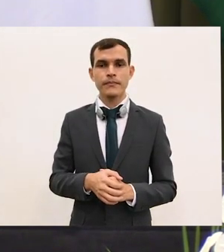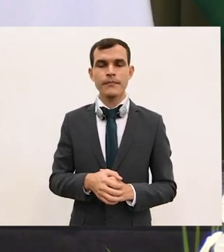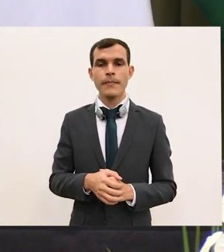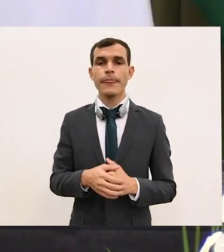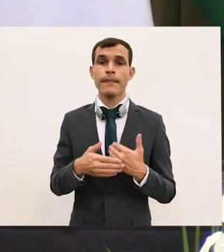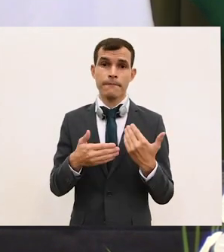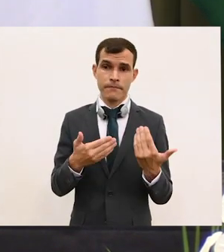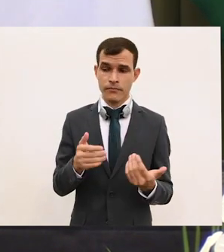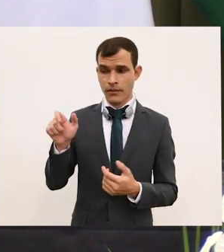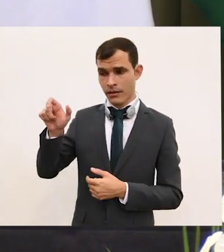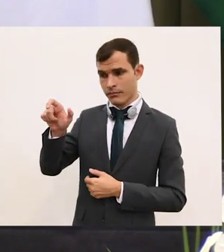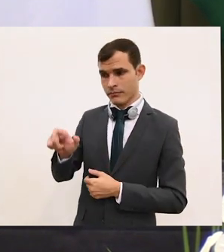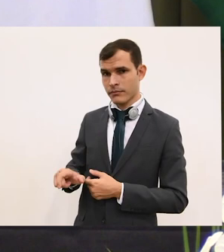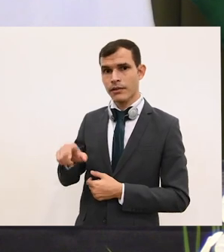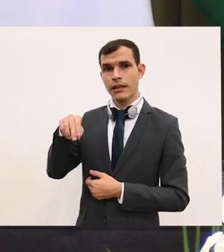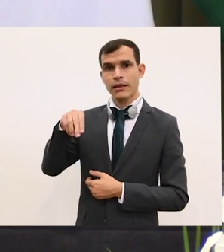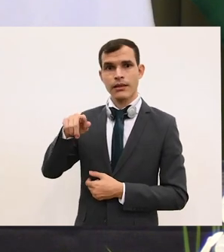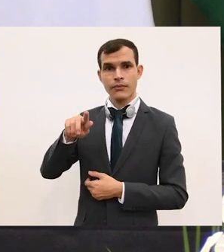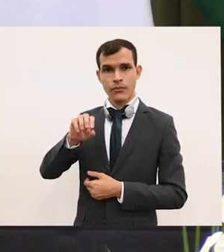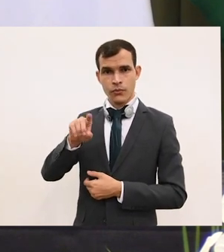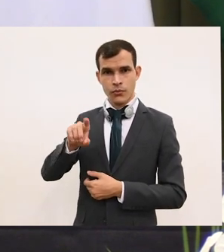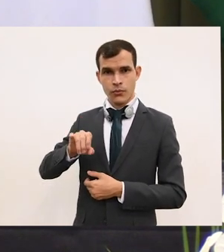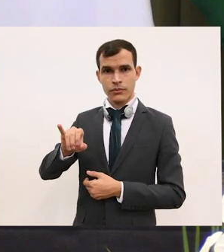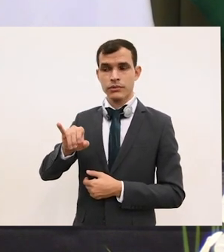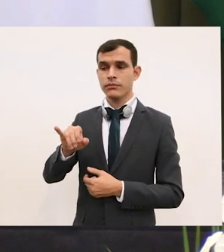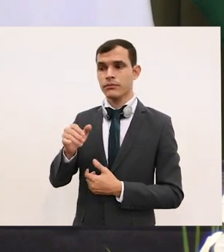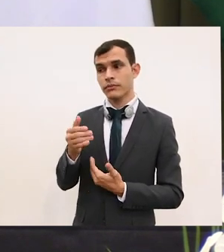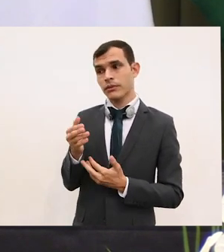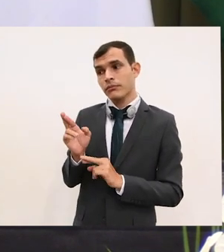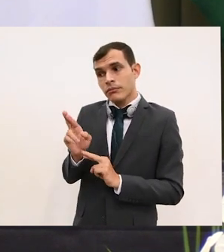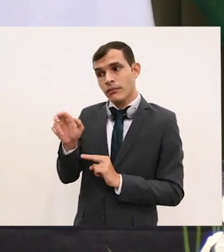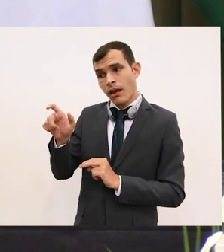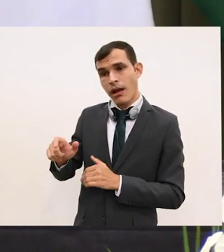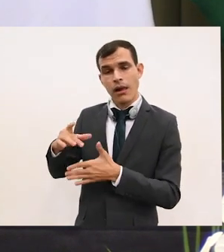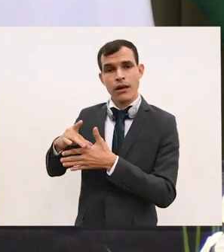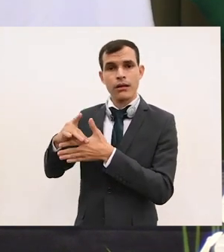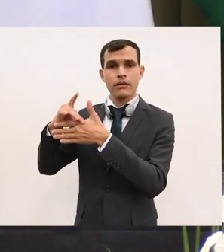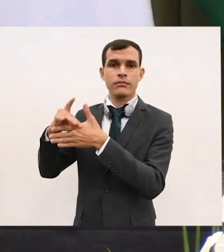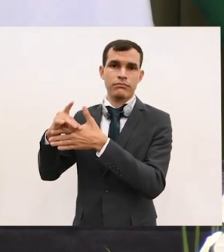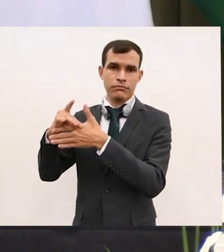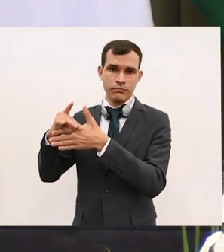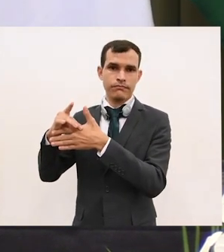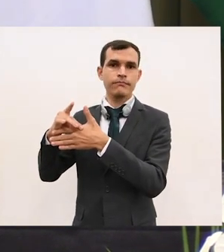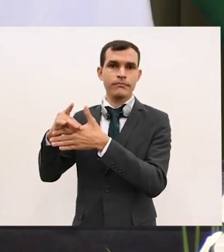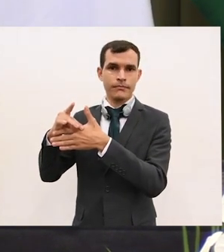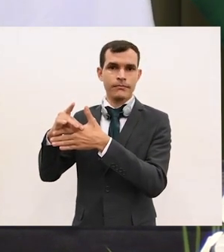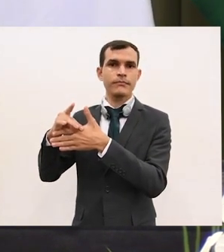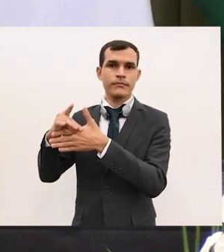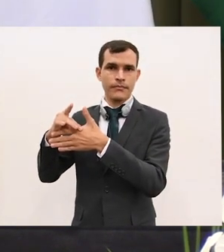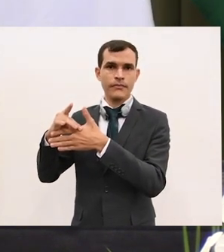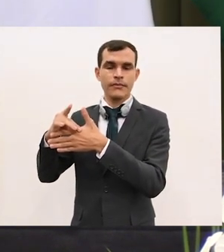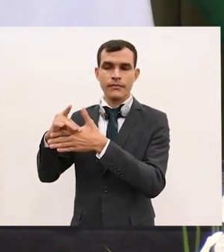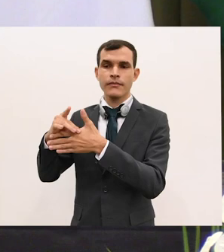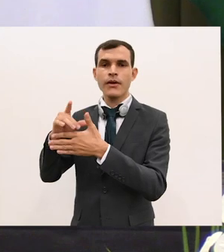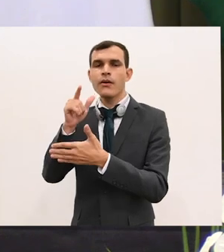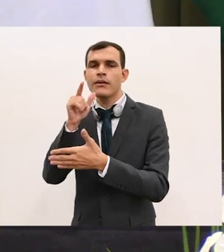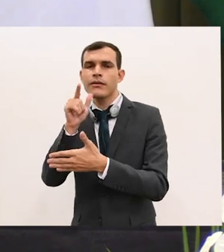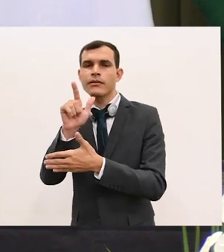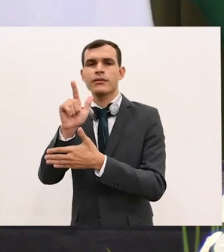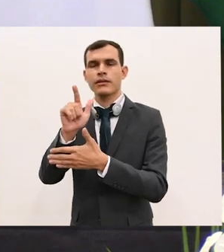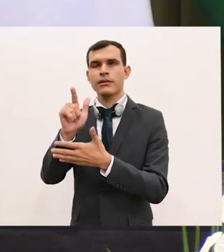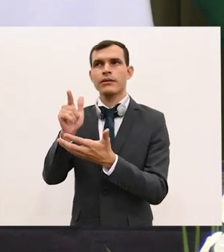possa considerar a ideia de liderar uma iniciativa que permita, vamos dizer assim, o livre trânsito, o